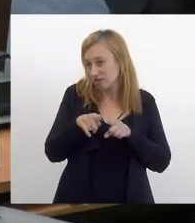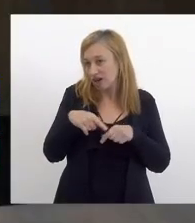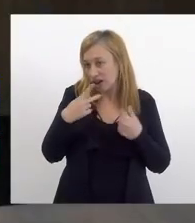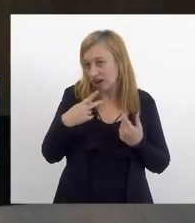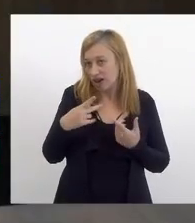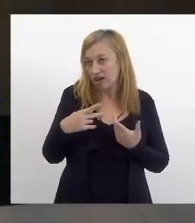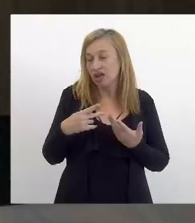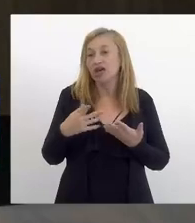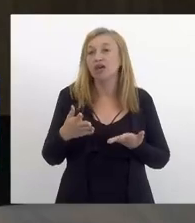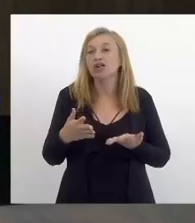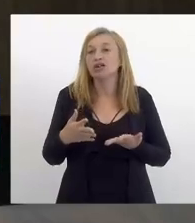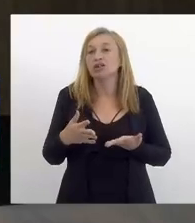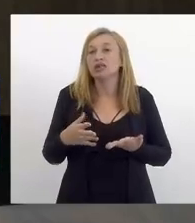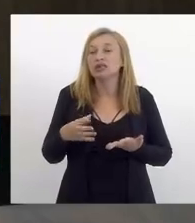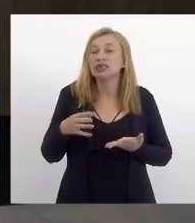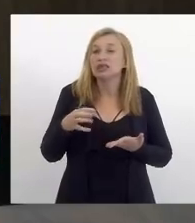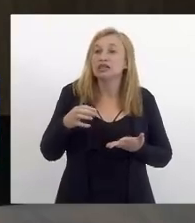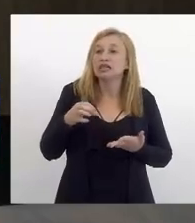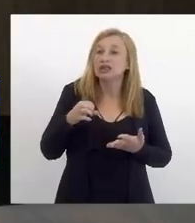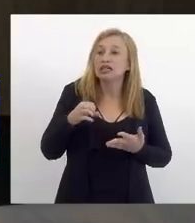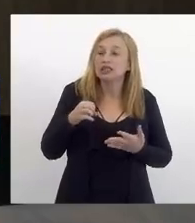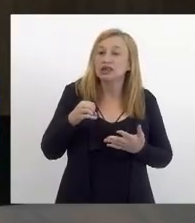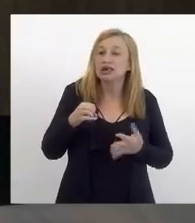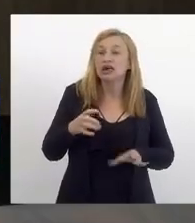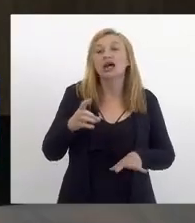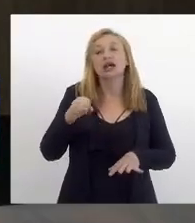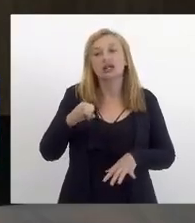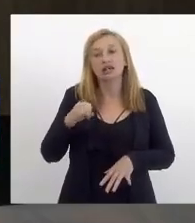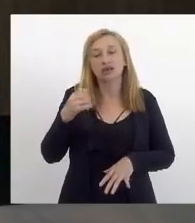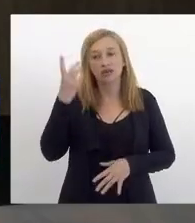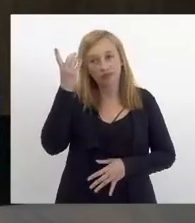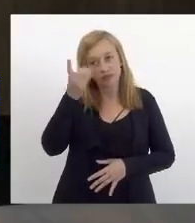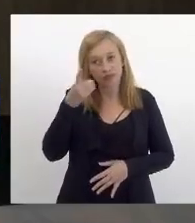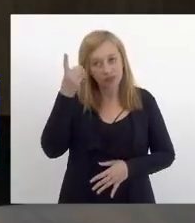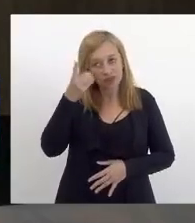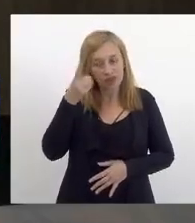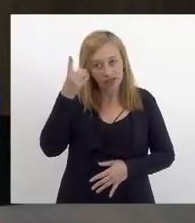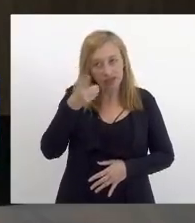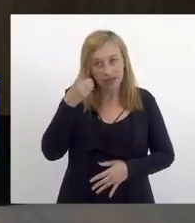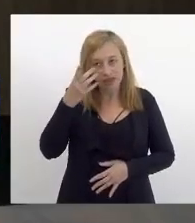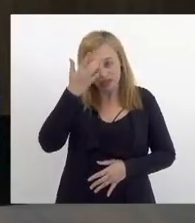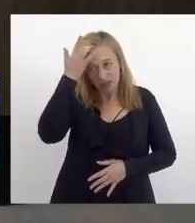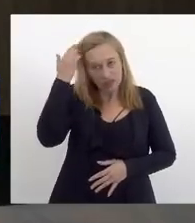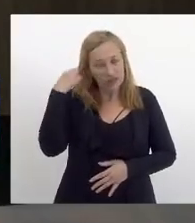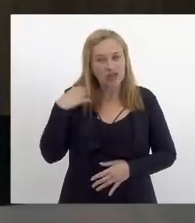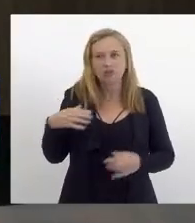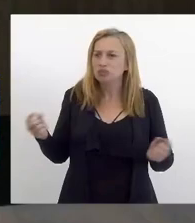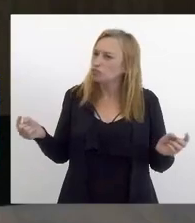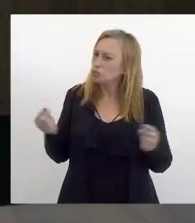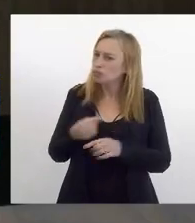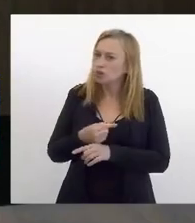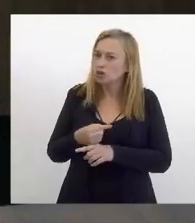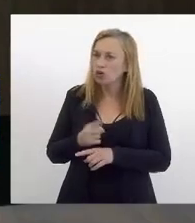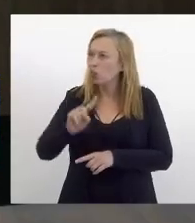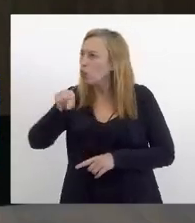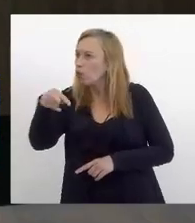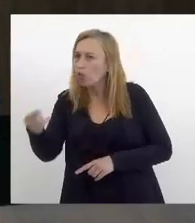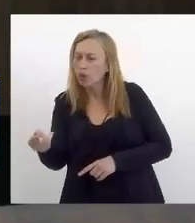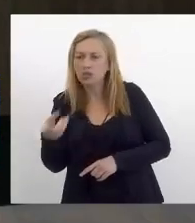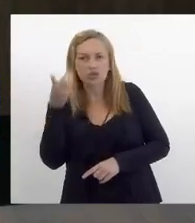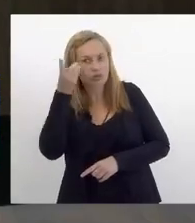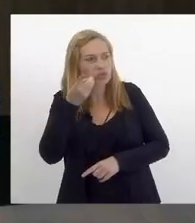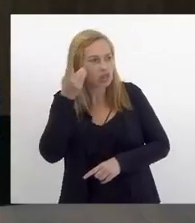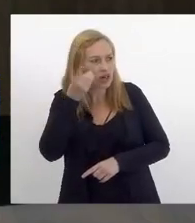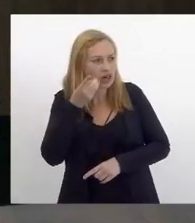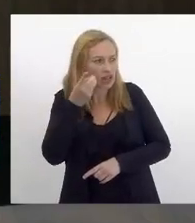e é assim ó se um deputado por isso que eu deixei vossa excelência falar porque também teve direito e discorda não tem como outro deputado